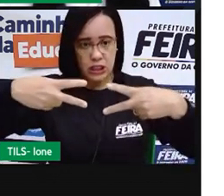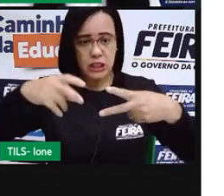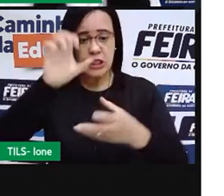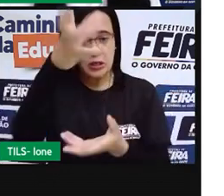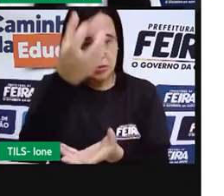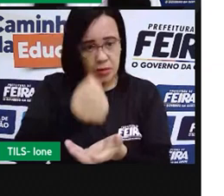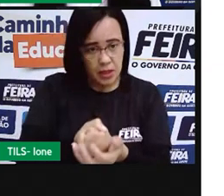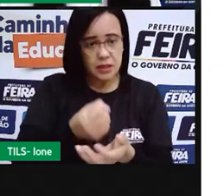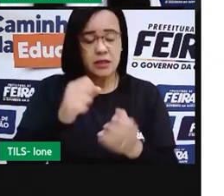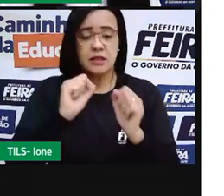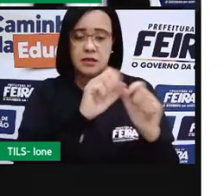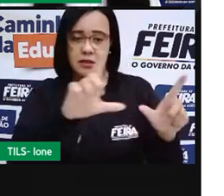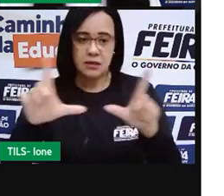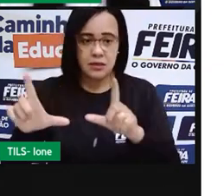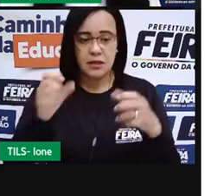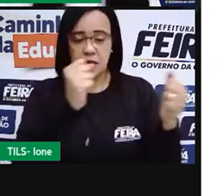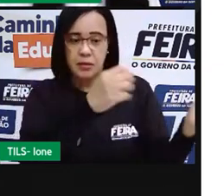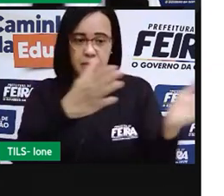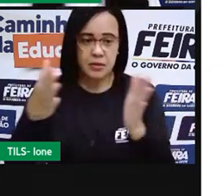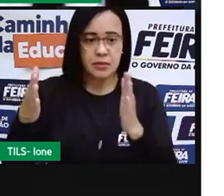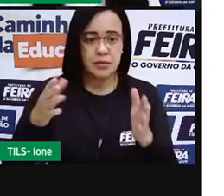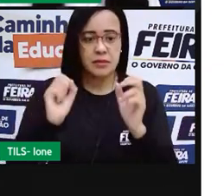na apresentação. Está certo?